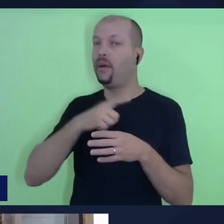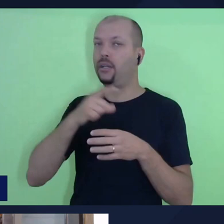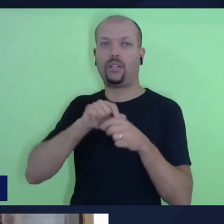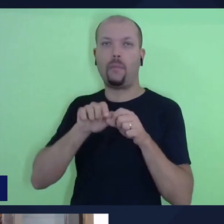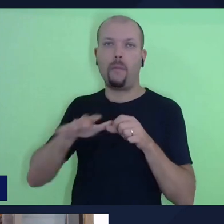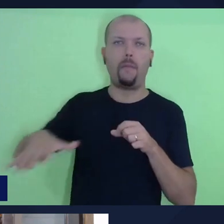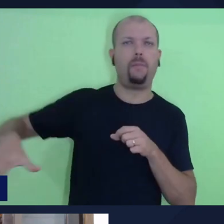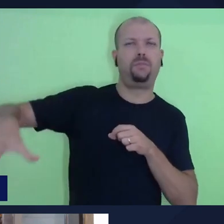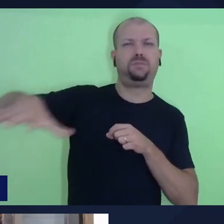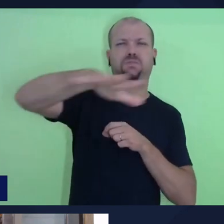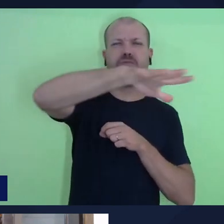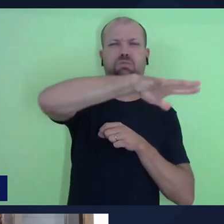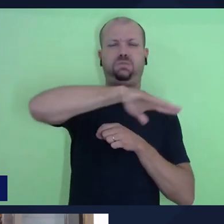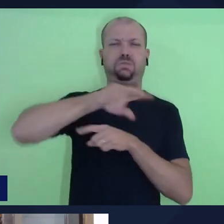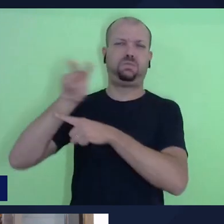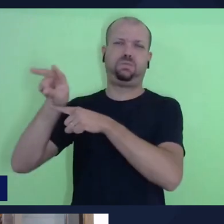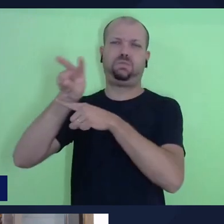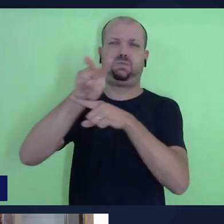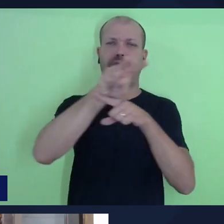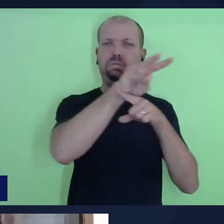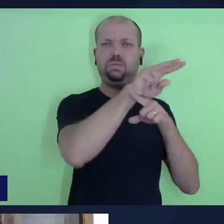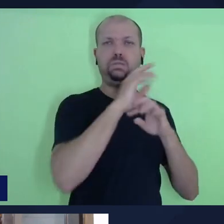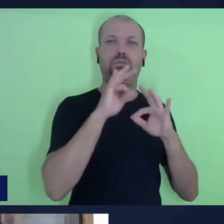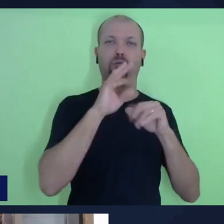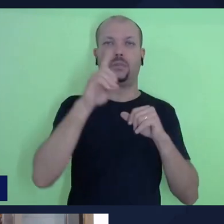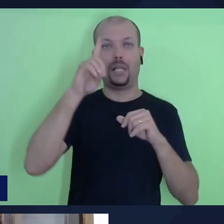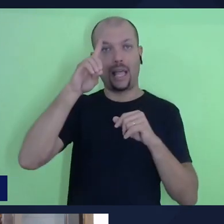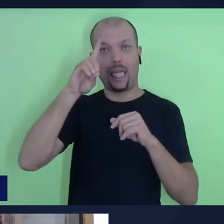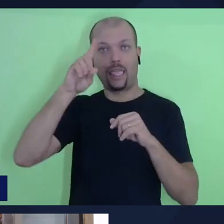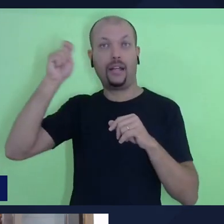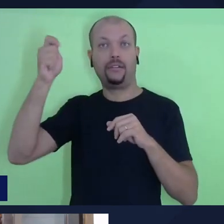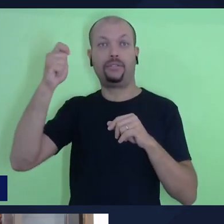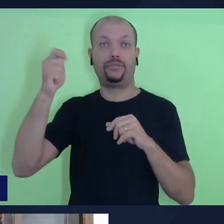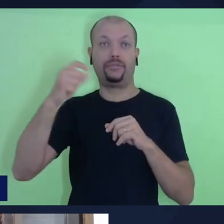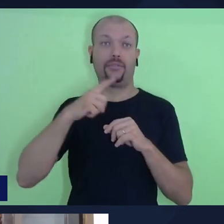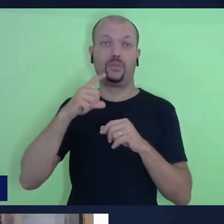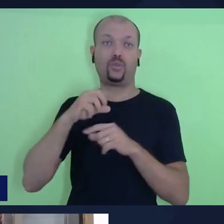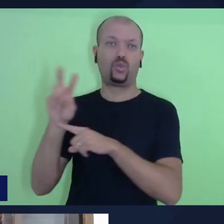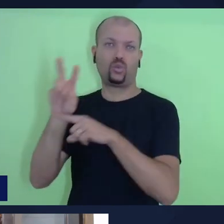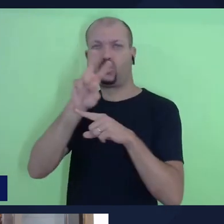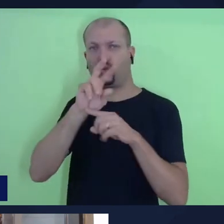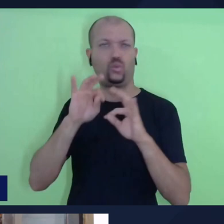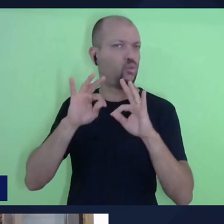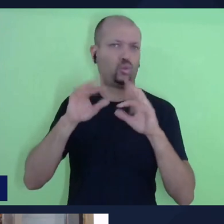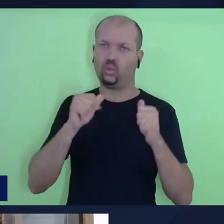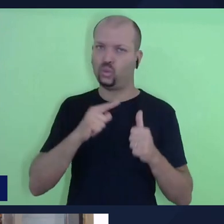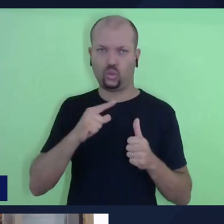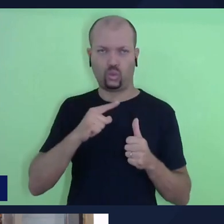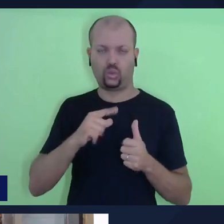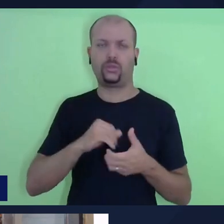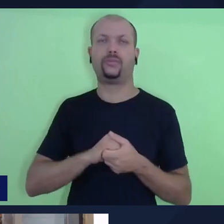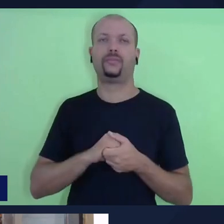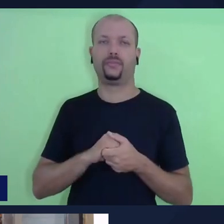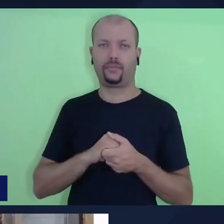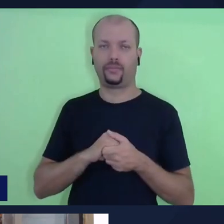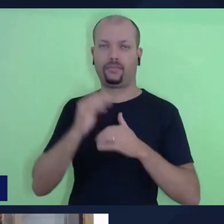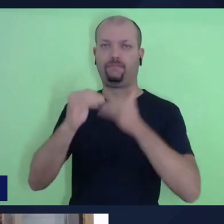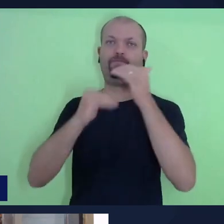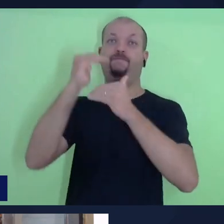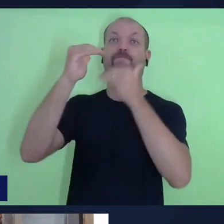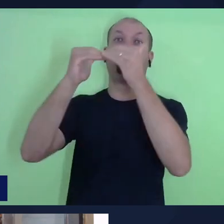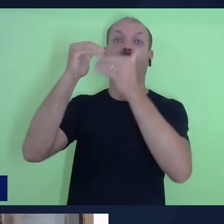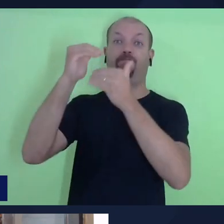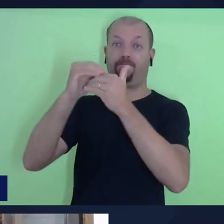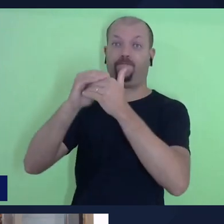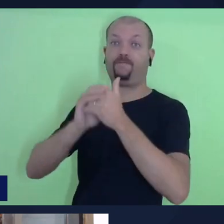Ele vem ali depois do reinado de Davi, ele tem o maior território, tem a maior, é, a maior prosperidade alcançada